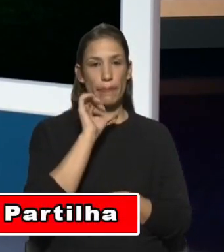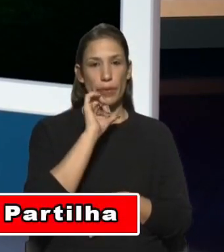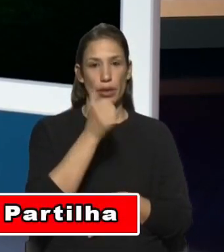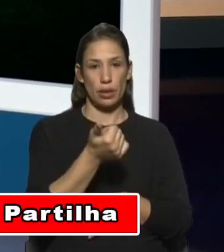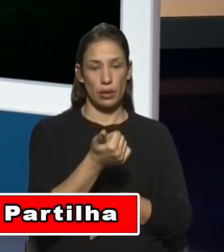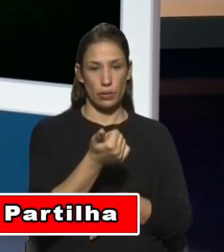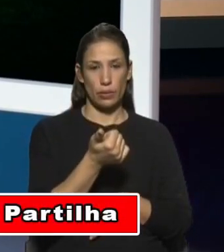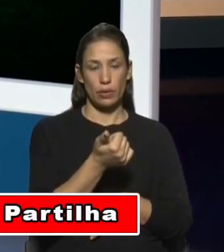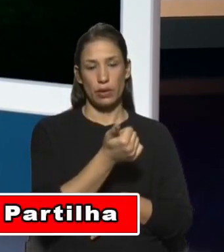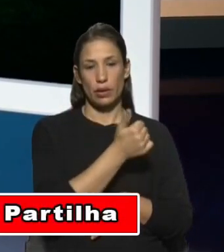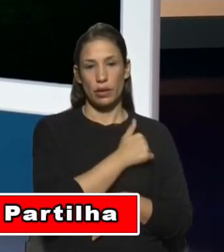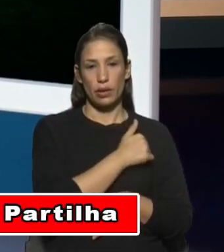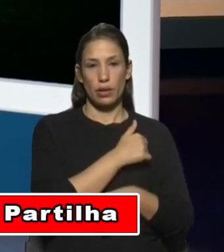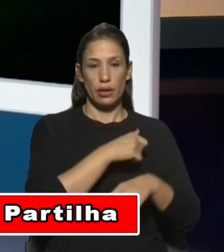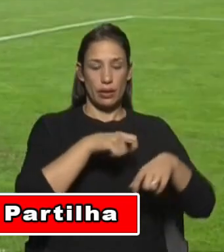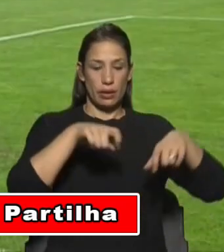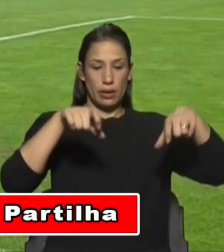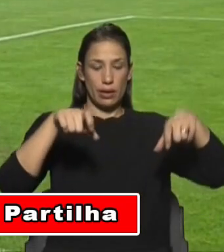por 4.